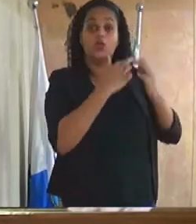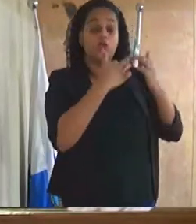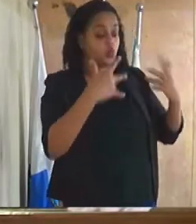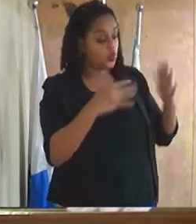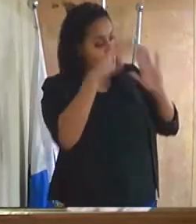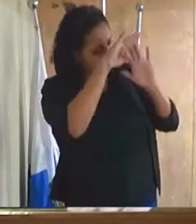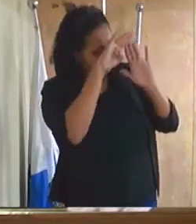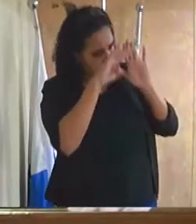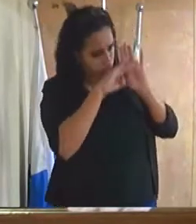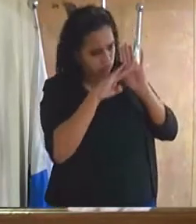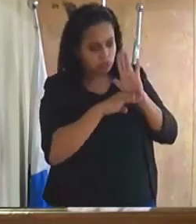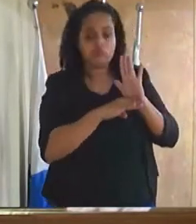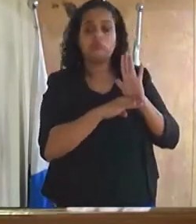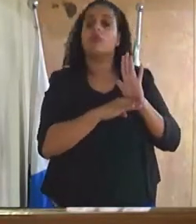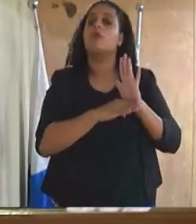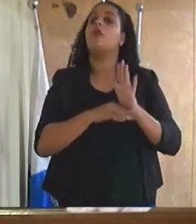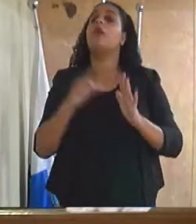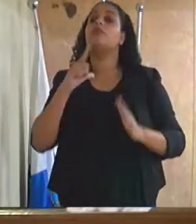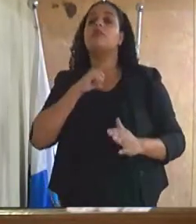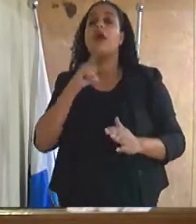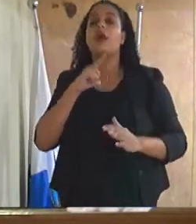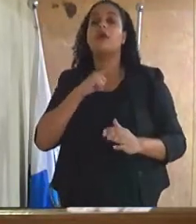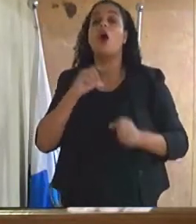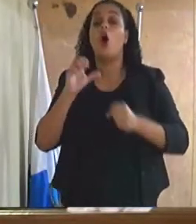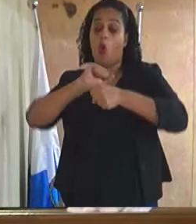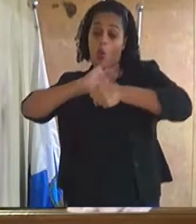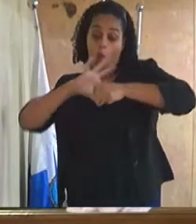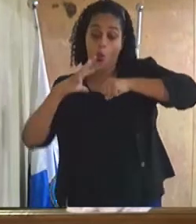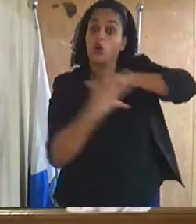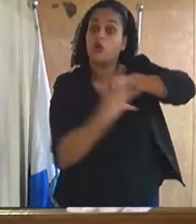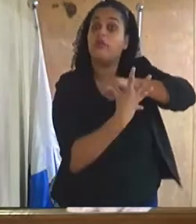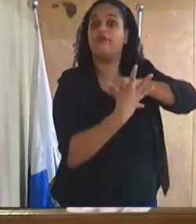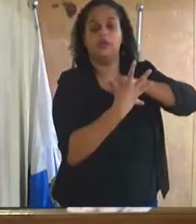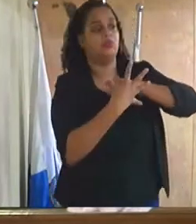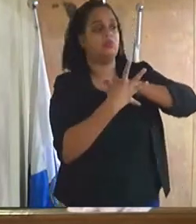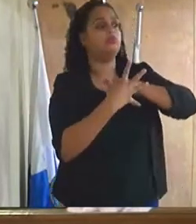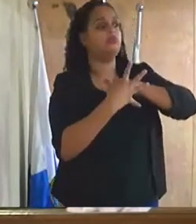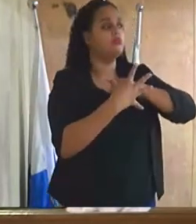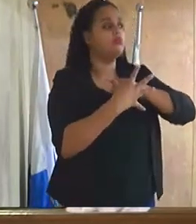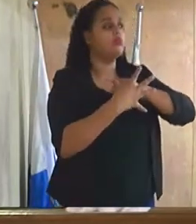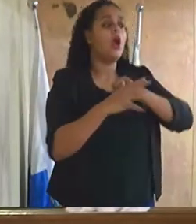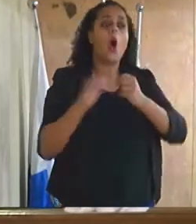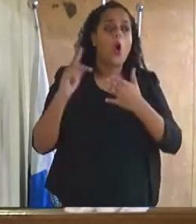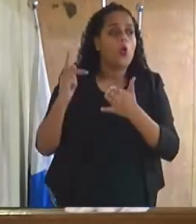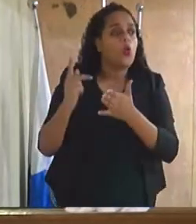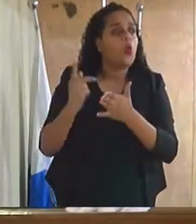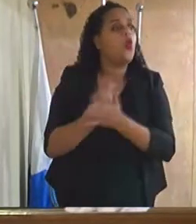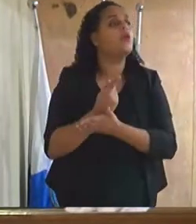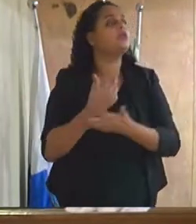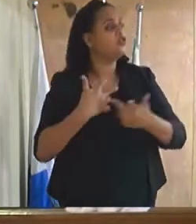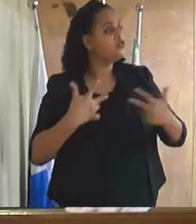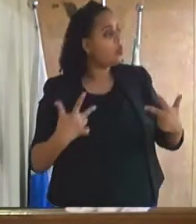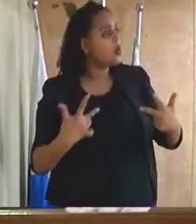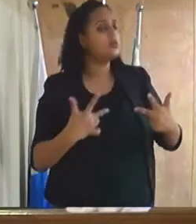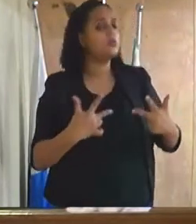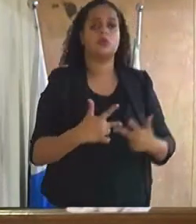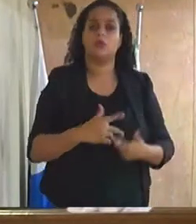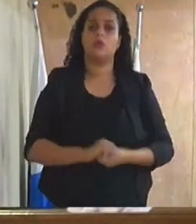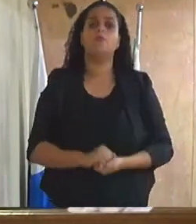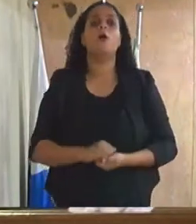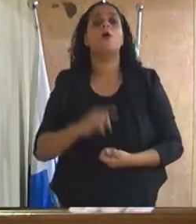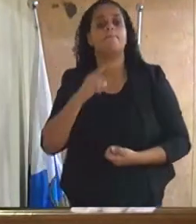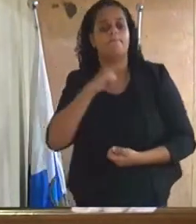relacionado ao coronavírus que envolve licitações e compras e tem sido